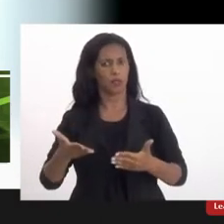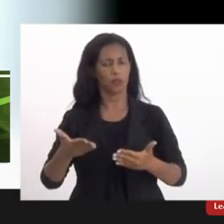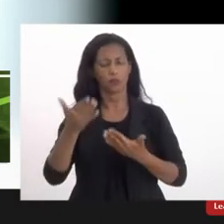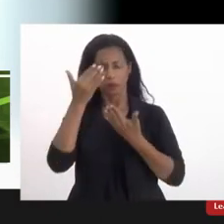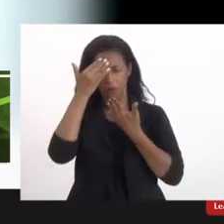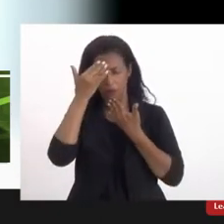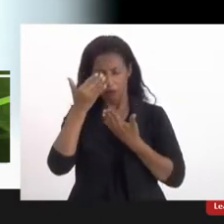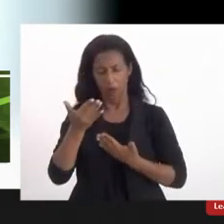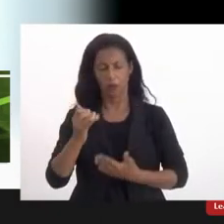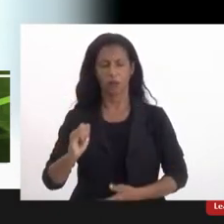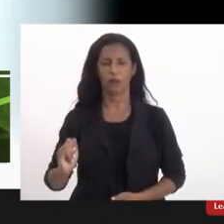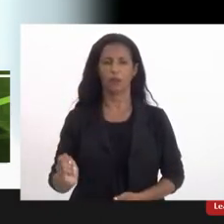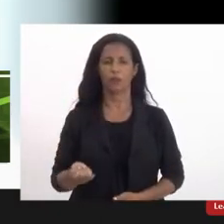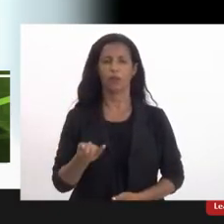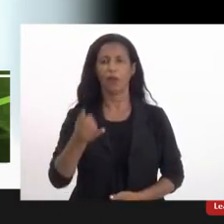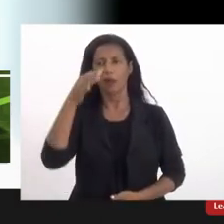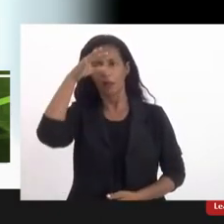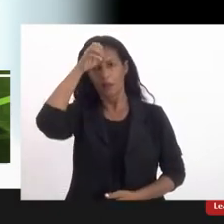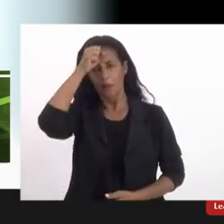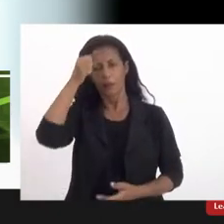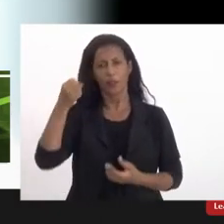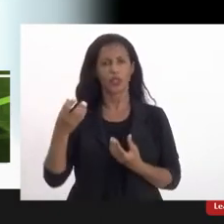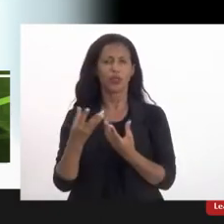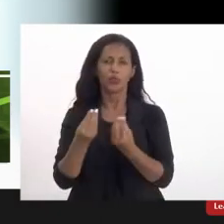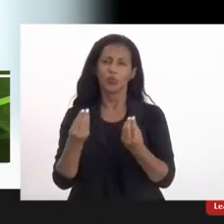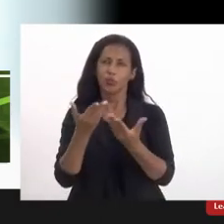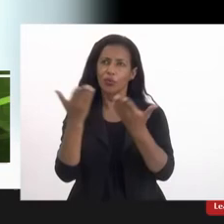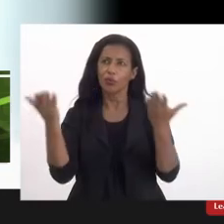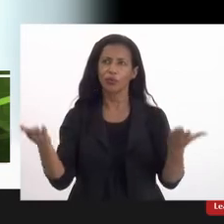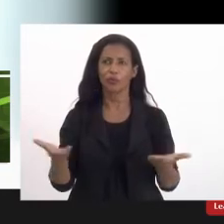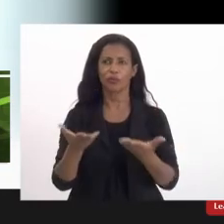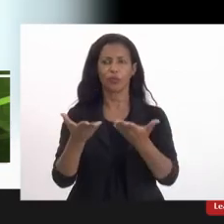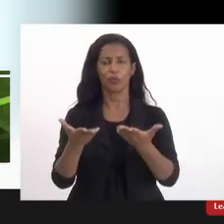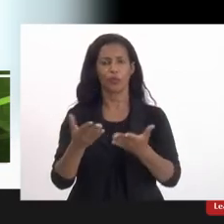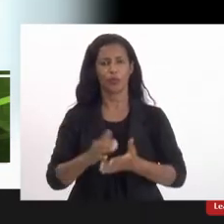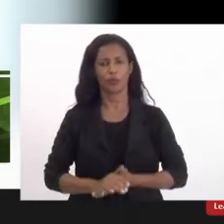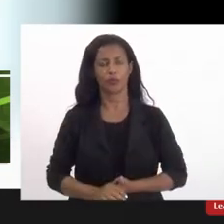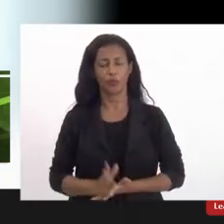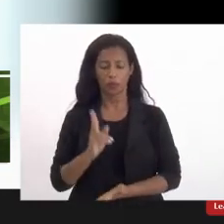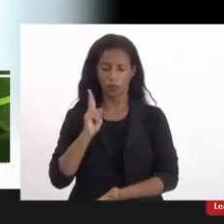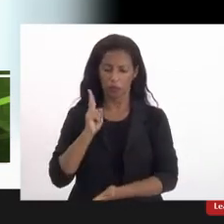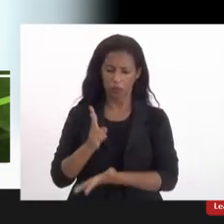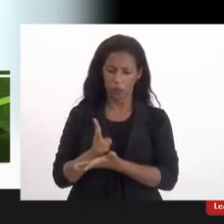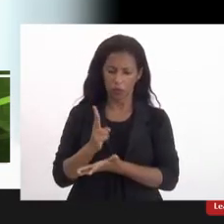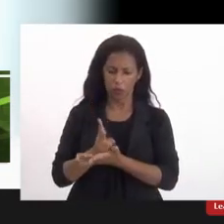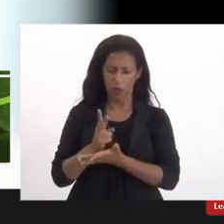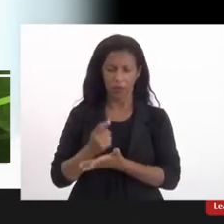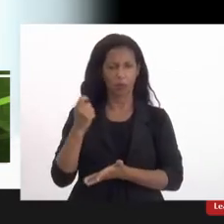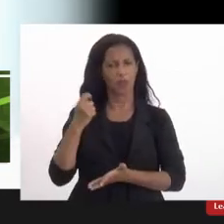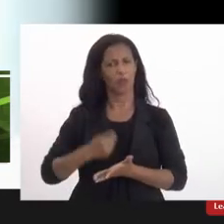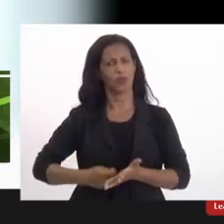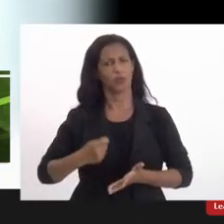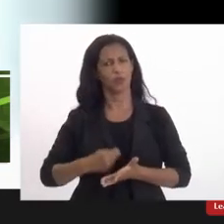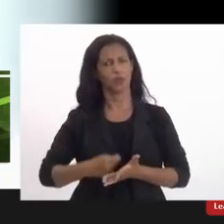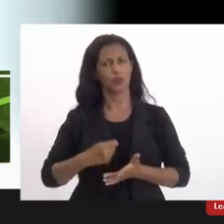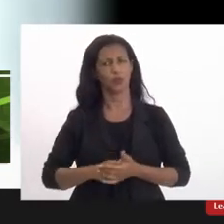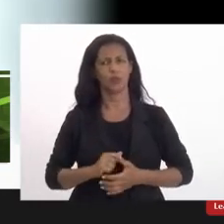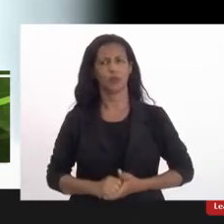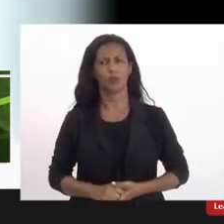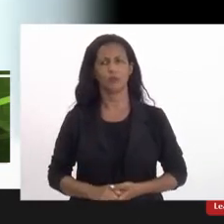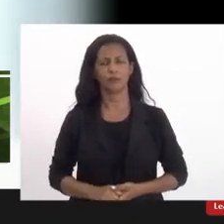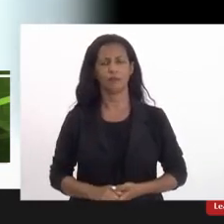agradeço a oportunidade. Aprendi muito aqui com todas e que estejamos sempre na luta, firmes,